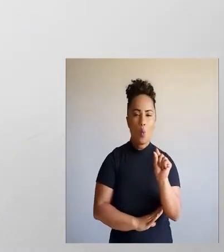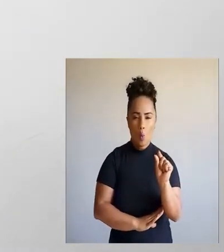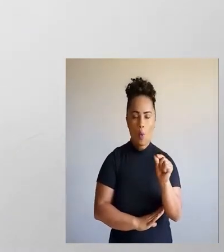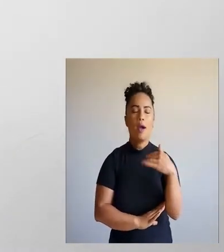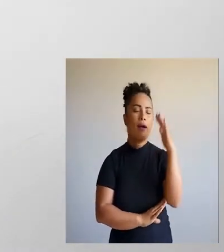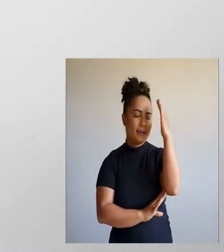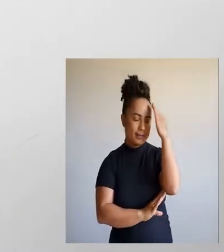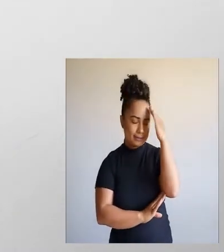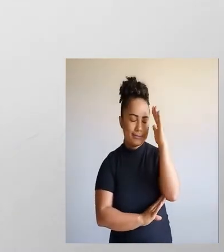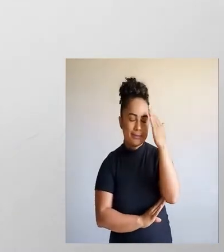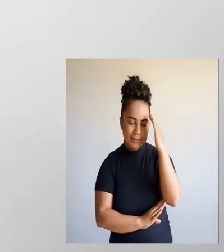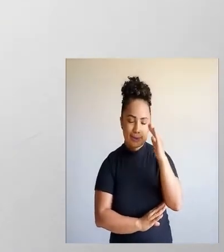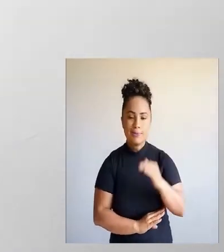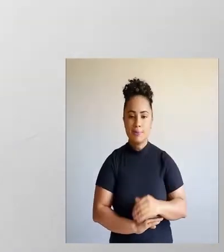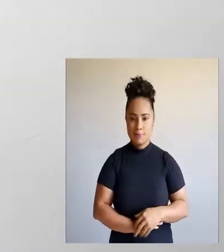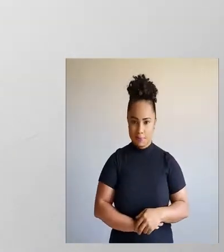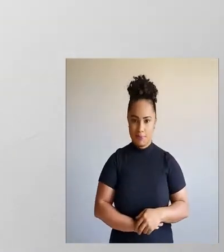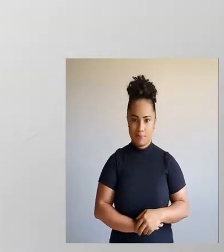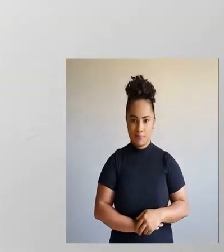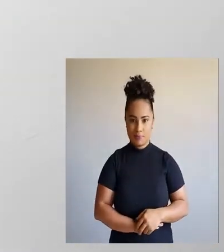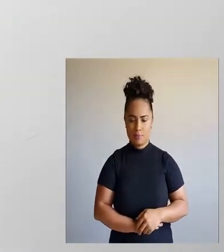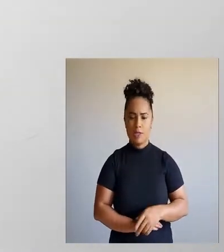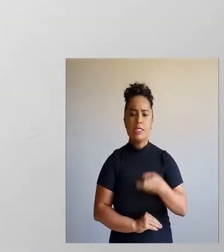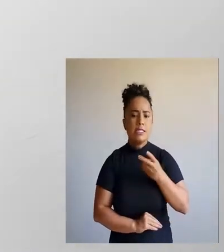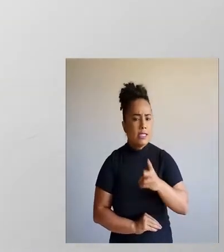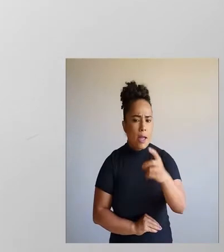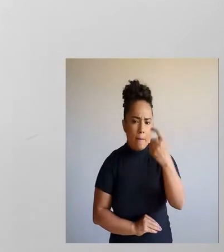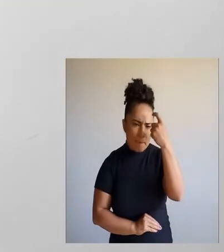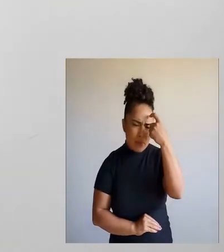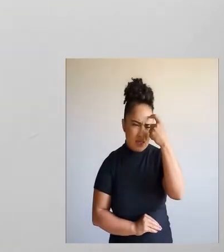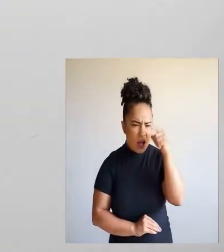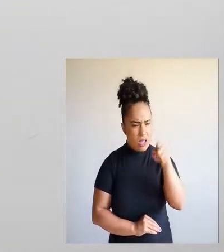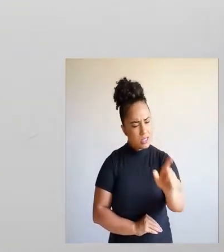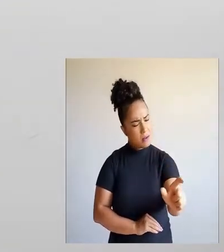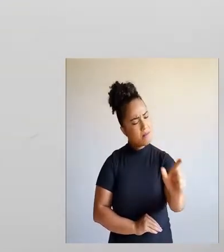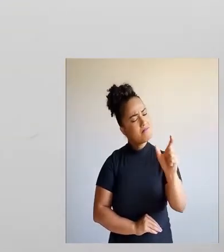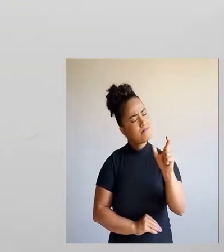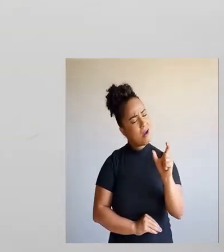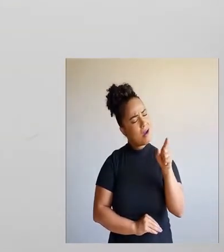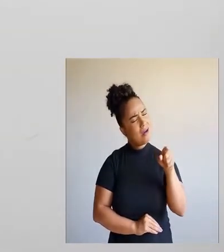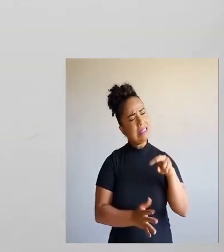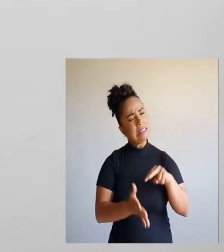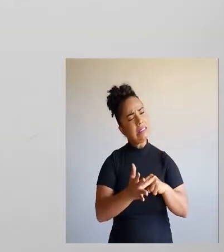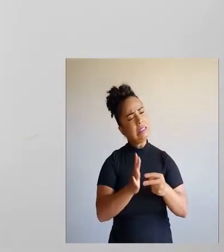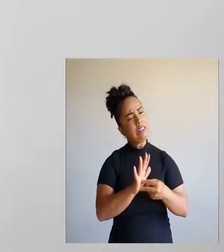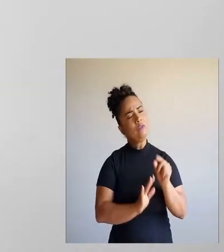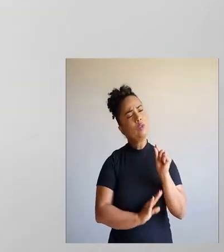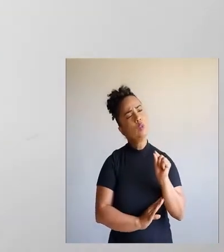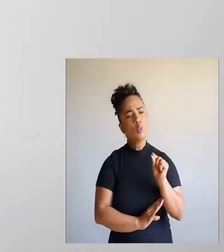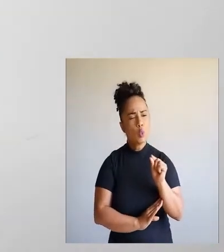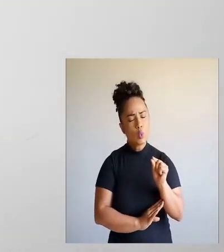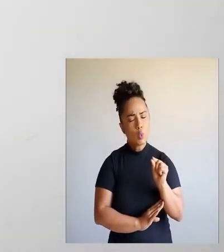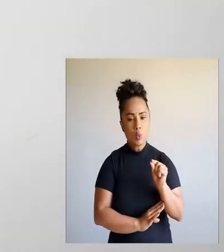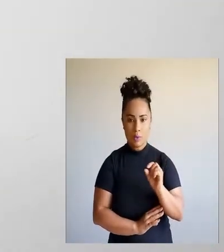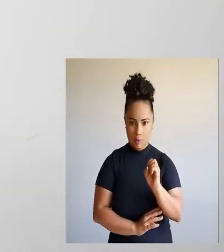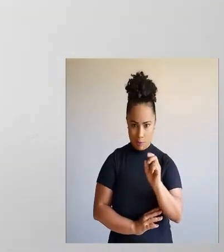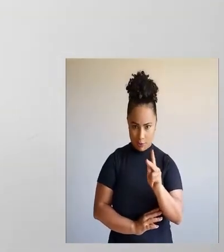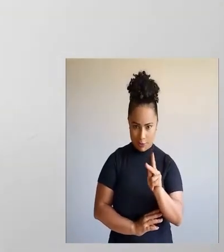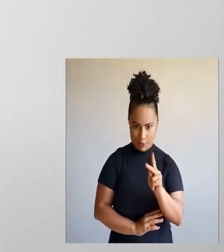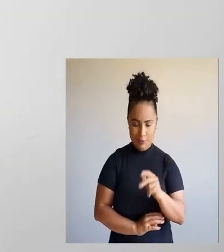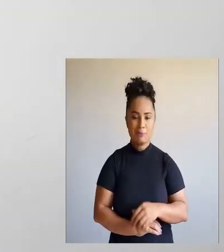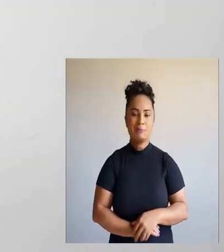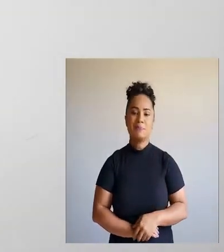palavra, daquela expressão dentro do texto. Nós vamos nos perguntar o que é que quer dizer mesmo isso dentro do texto.